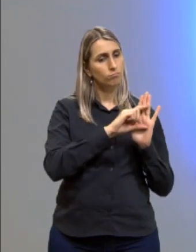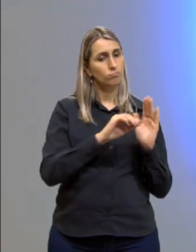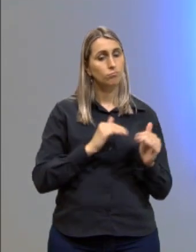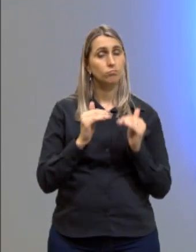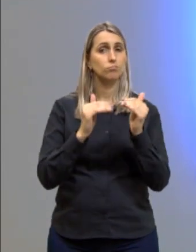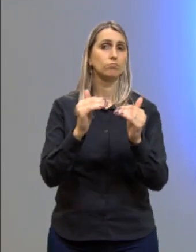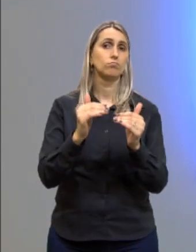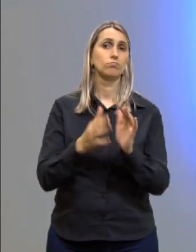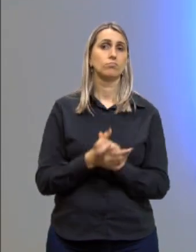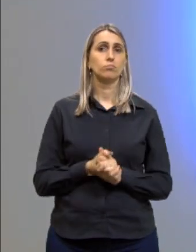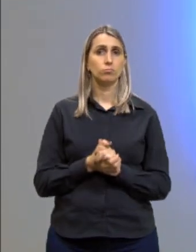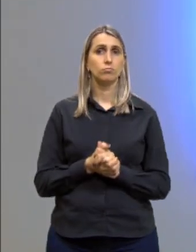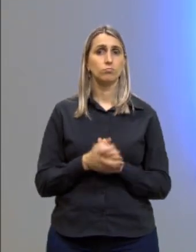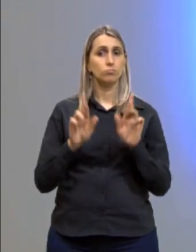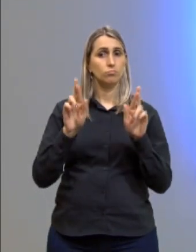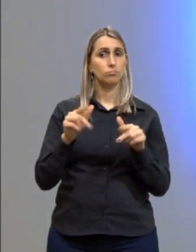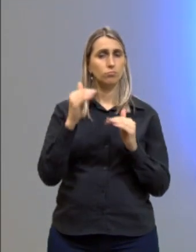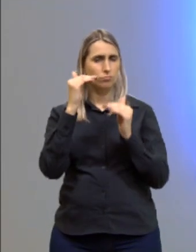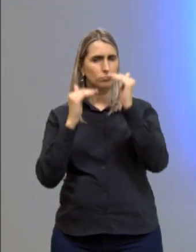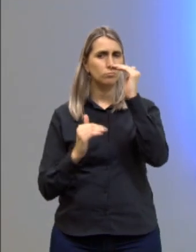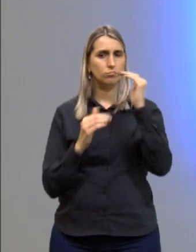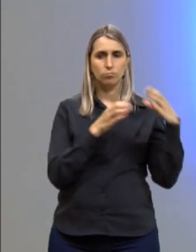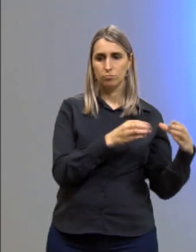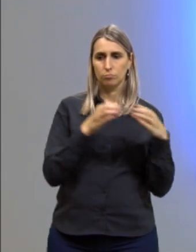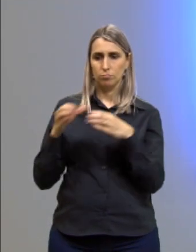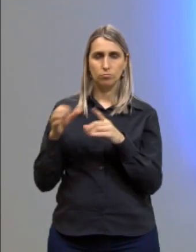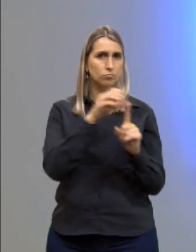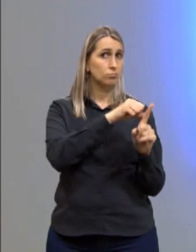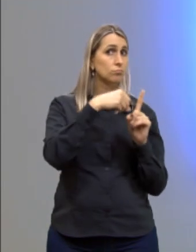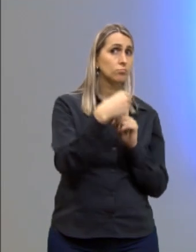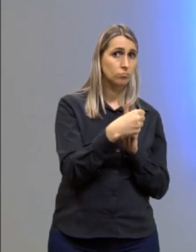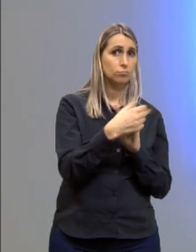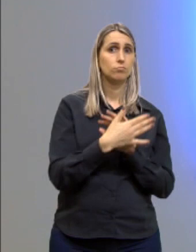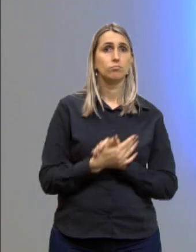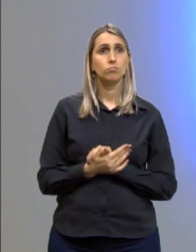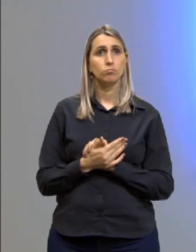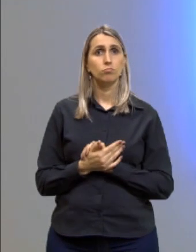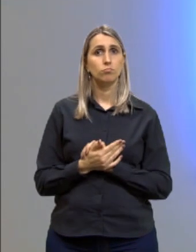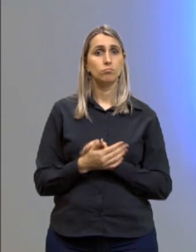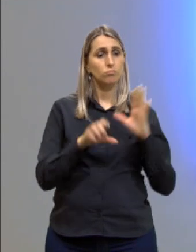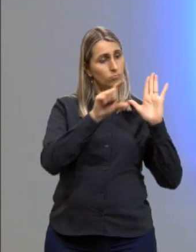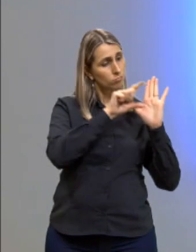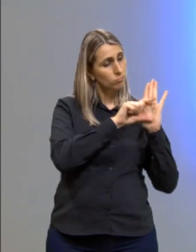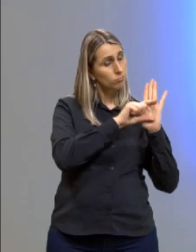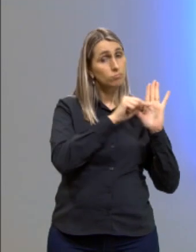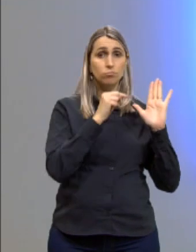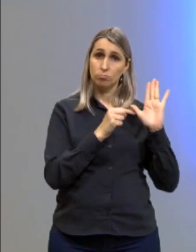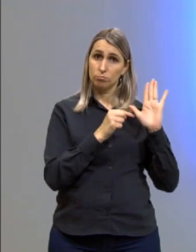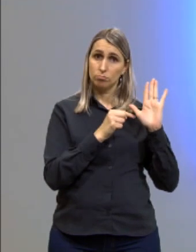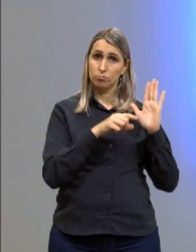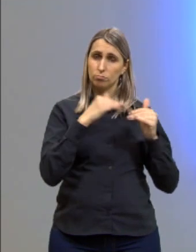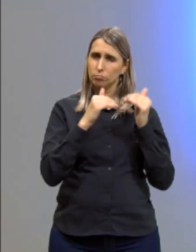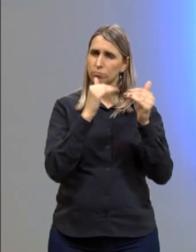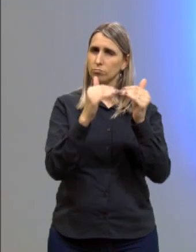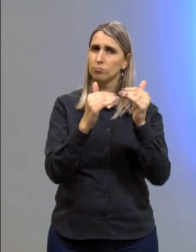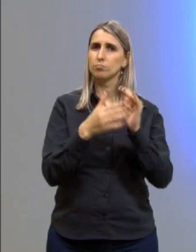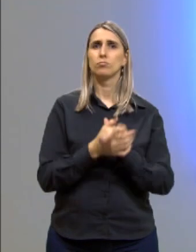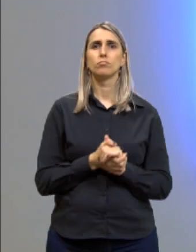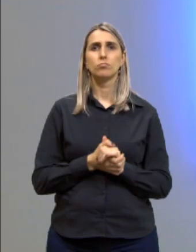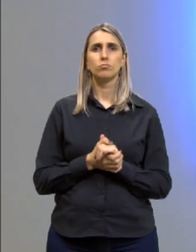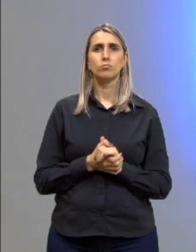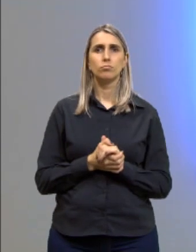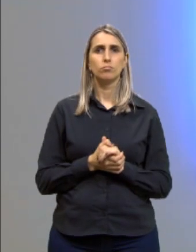desenvolvimento? Diferença entre as classes sociais. Então, gente, todo o parágrafo dela tem que ser desenvolvido